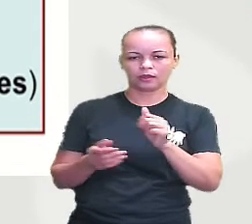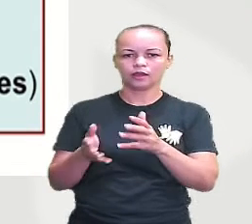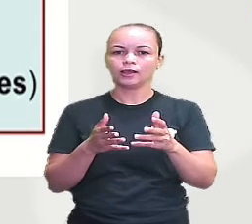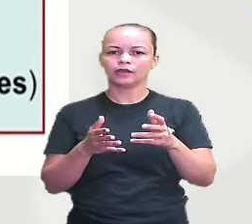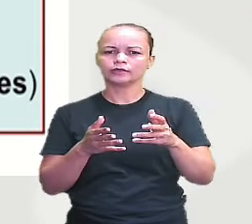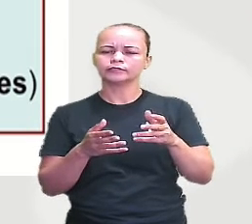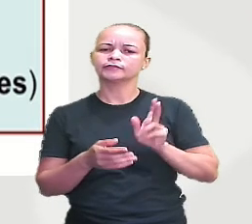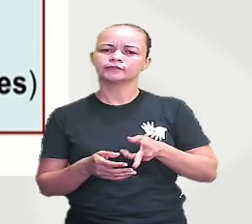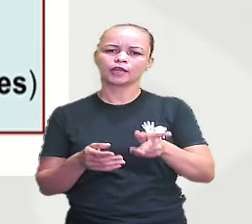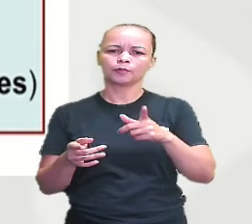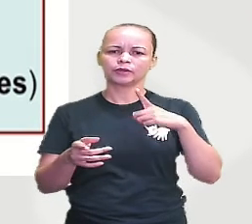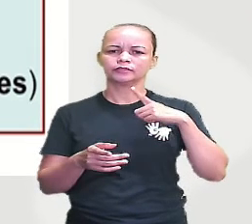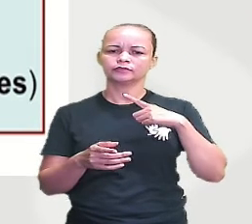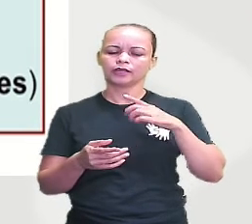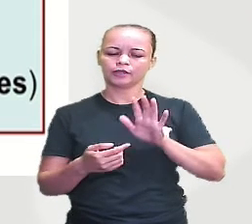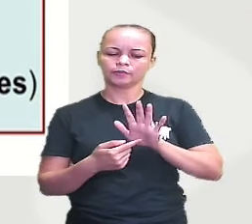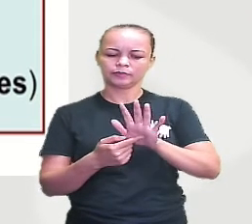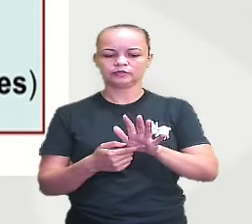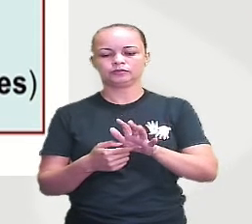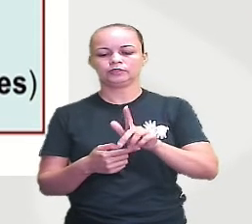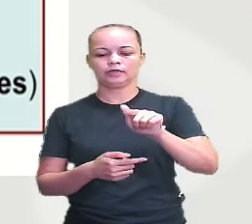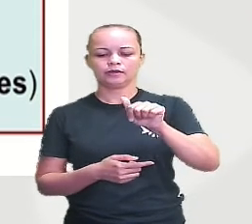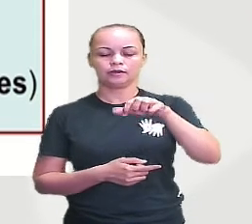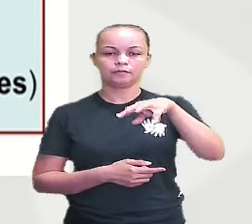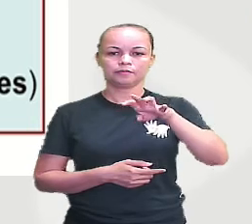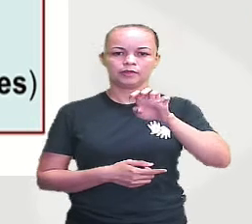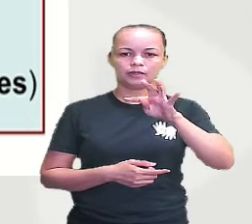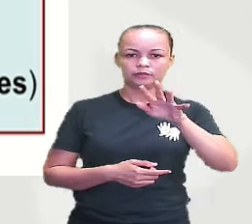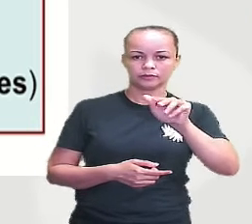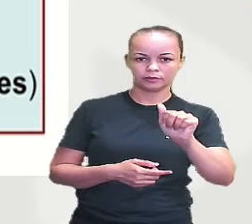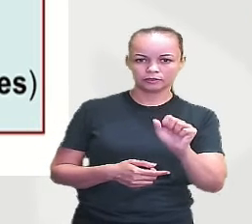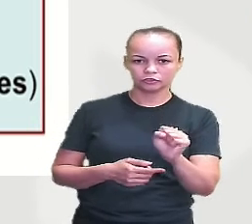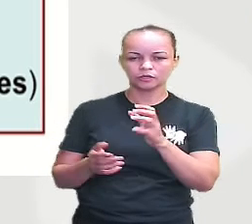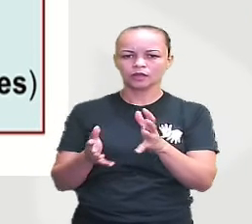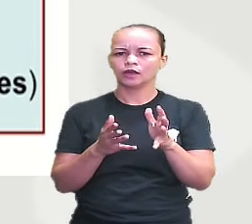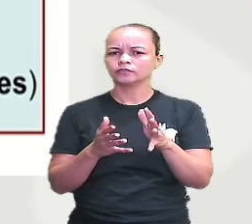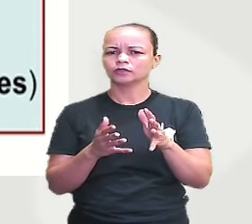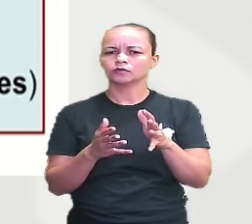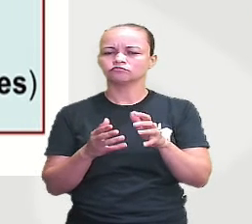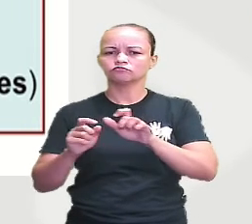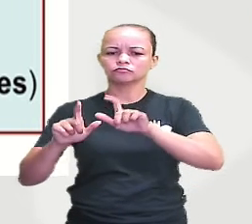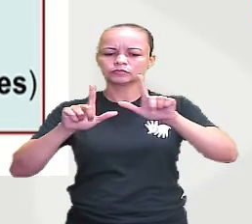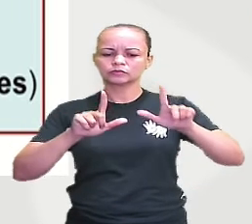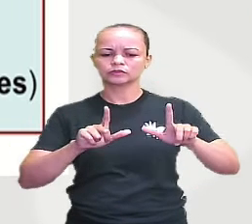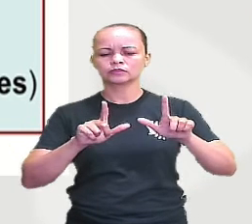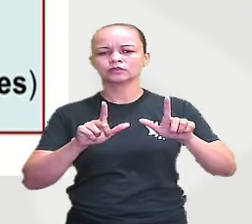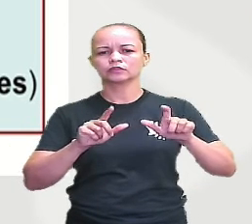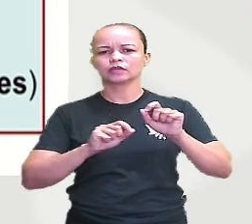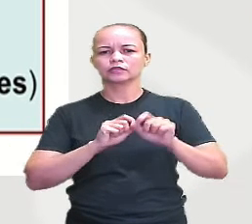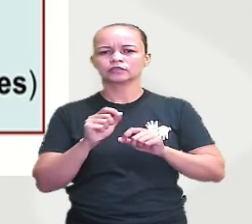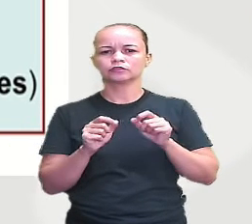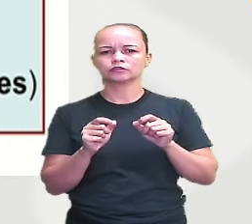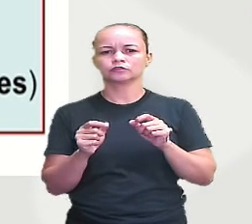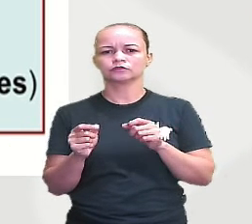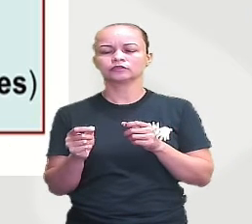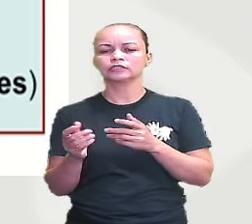geralmente, com a participação de gametas. Volta aqui comigo, por favor, produção. Porque talvez alguém pode estar se perguntando. Produção, por favor, volta aqui